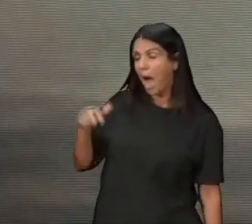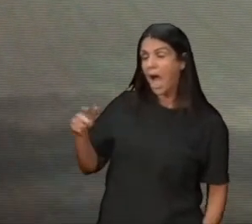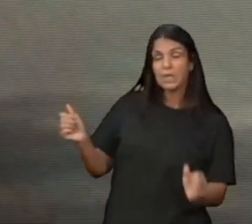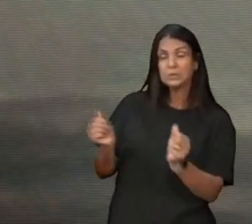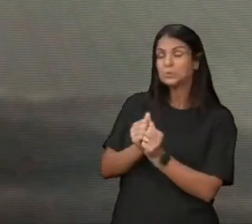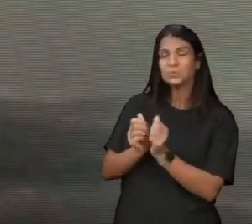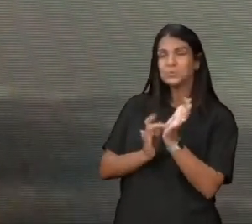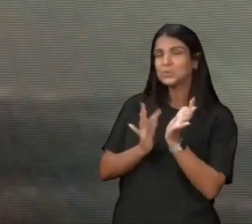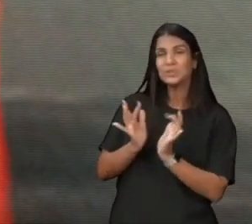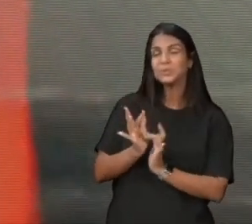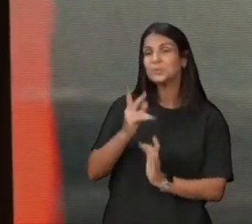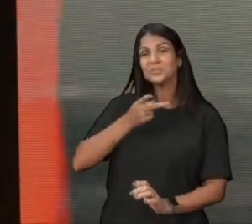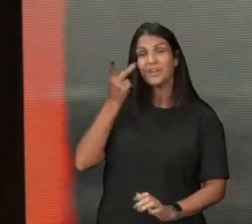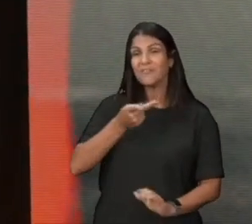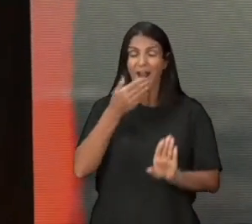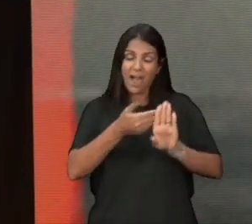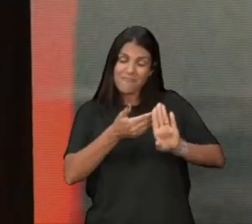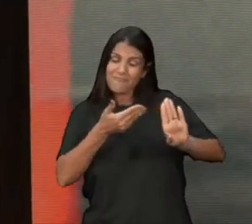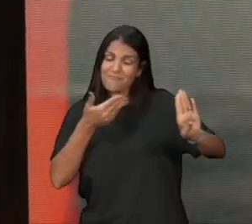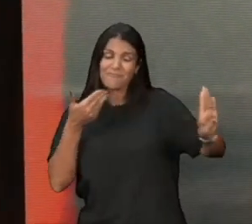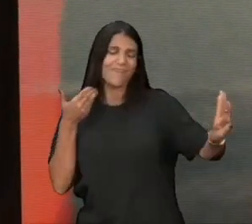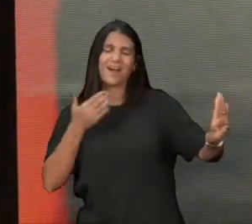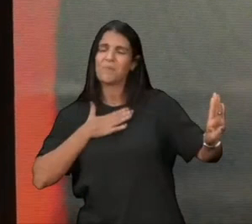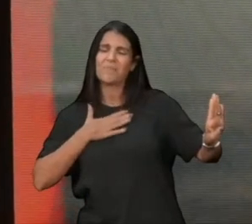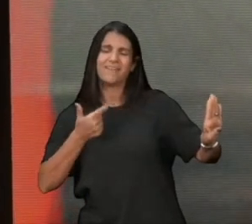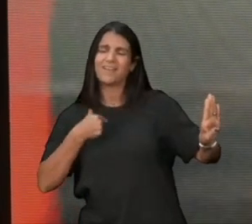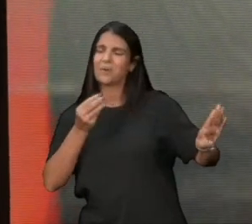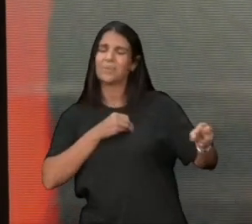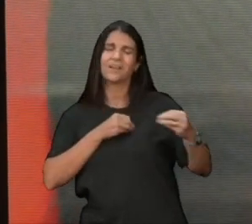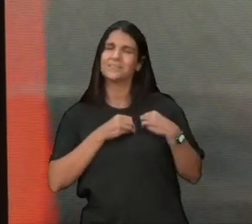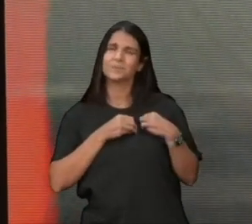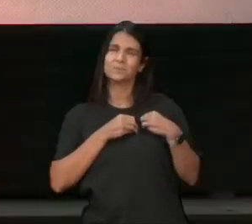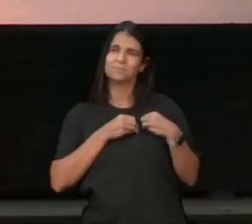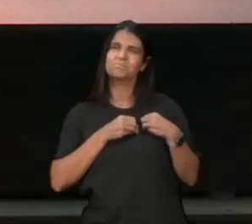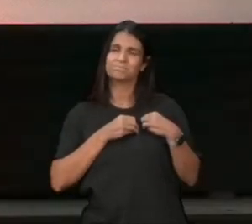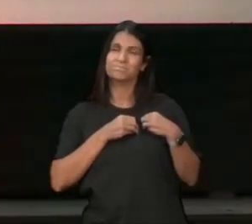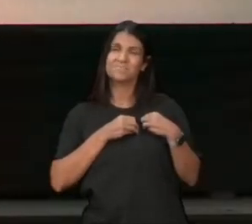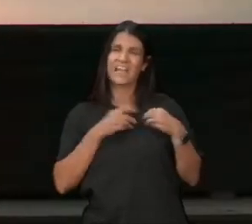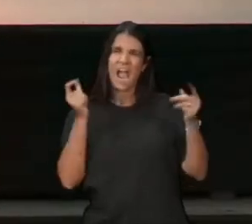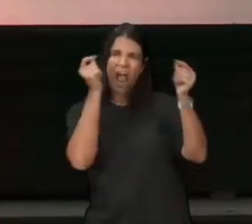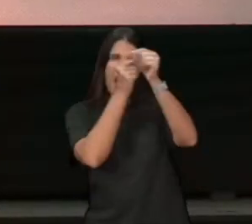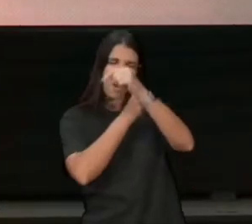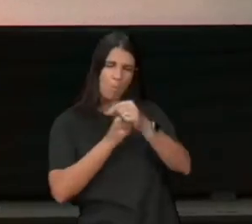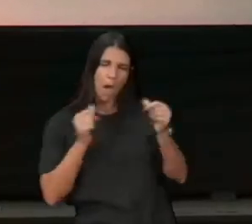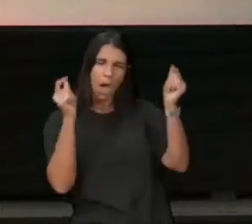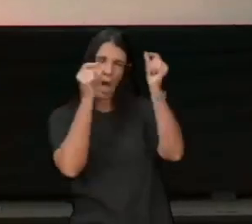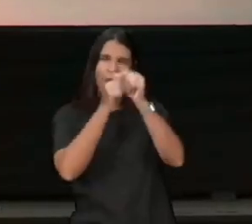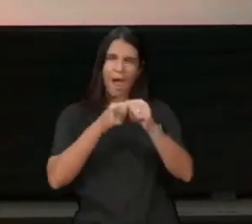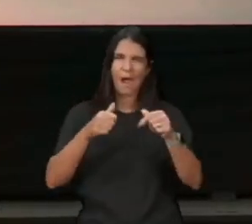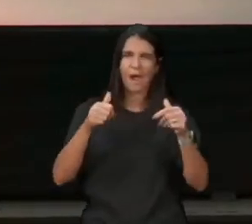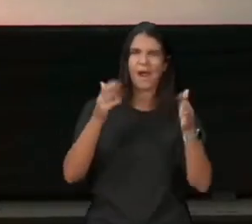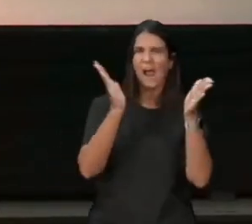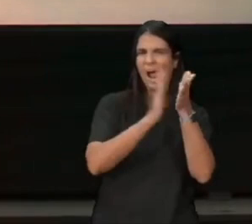gente, tem que ser imitado, um cara que não se ilude, com os aplausos do mundo, que sabe